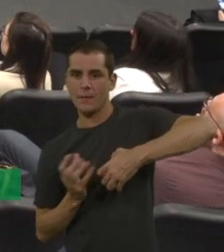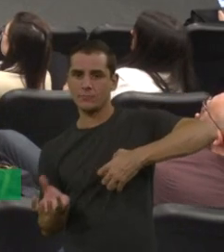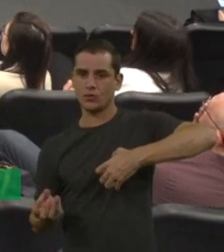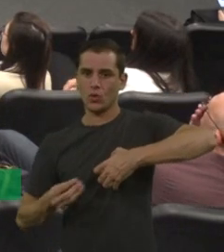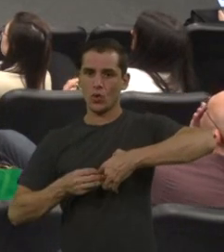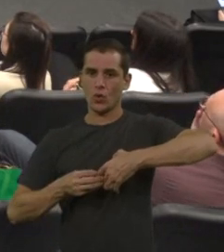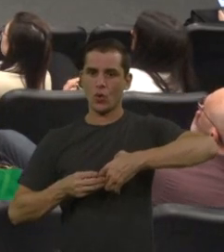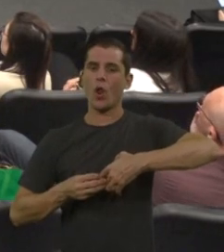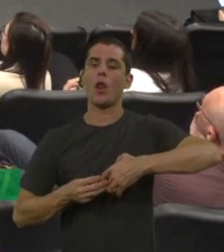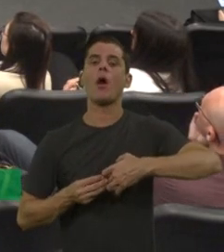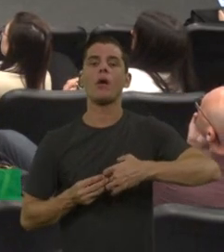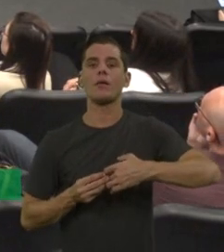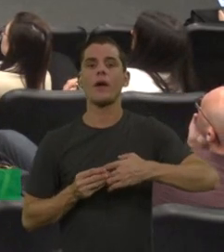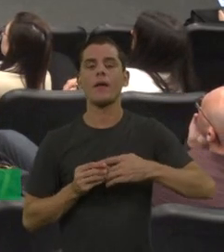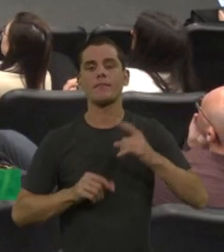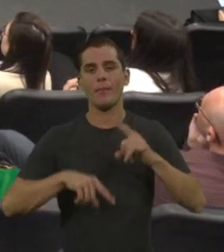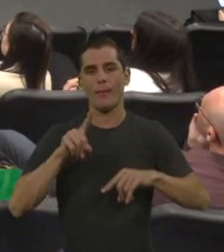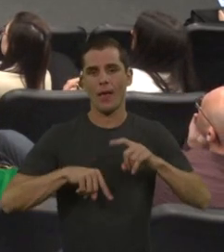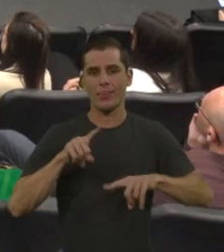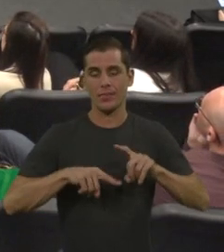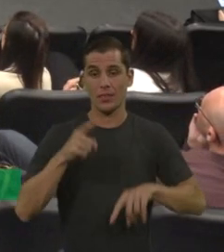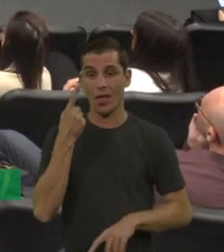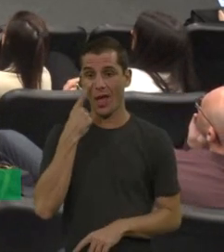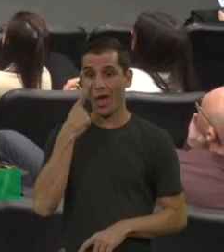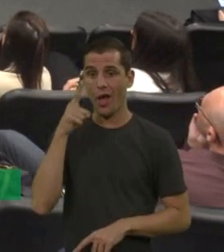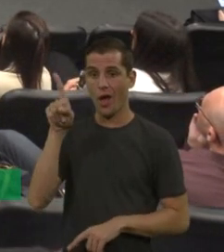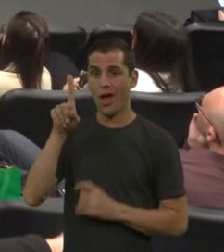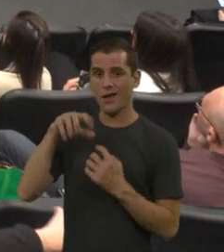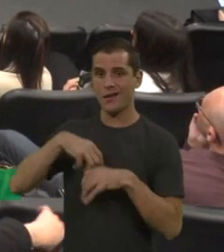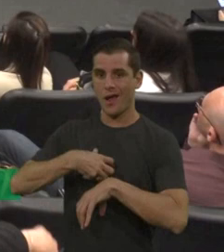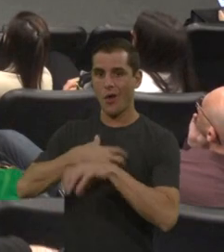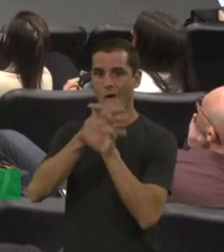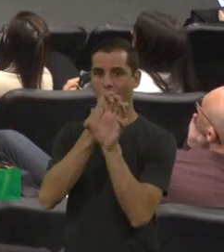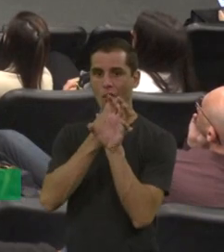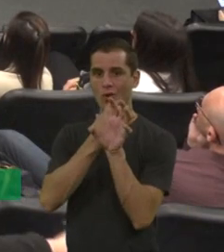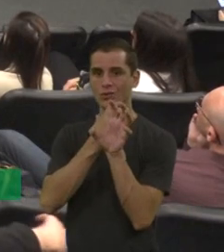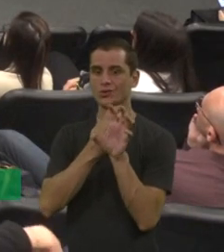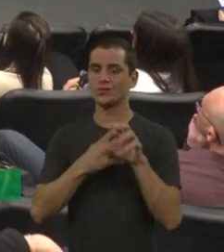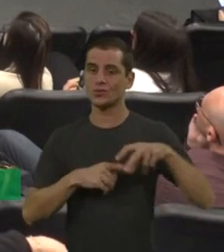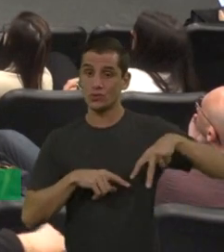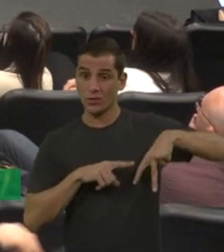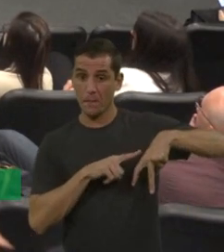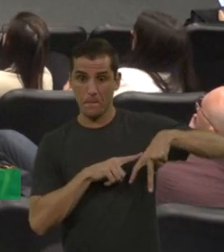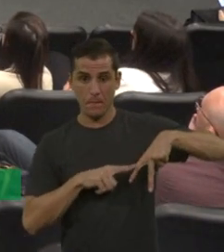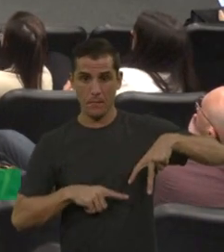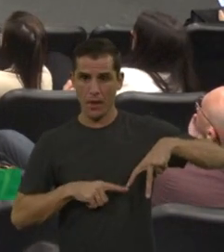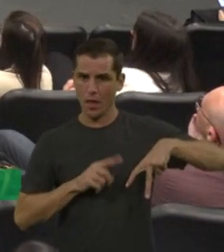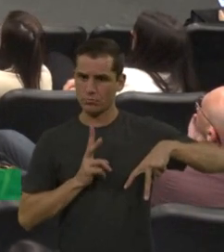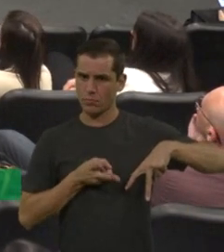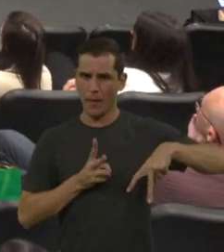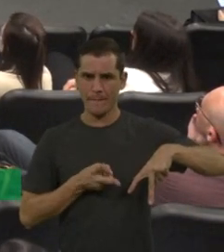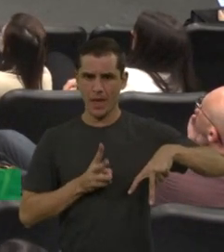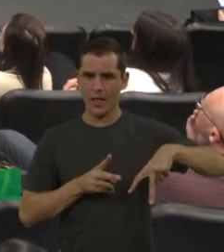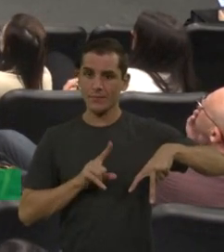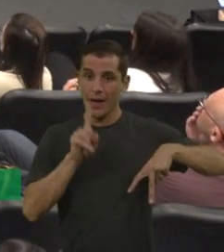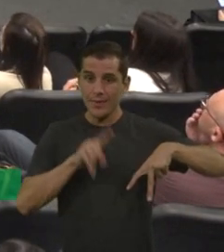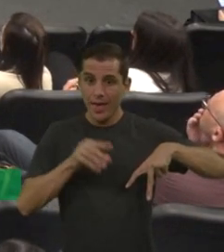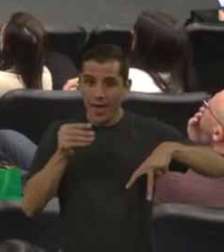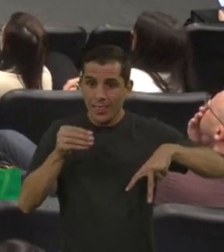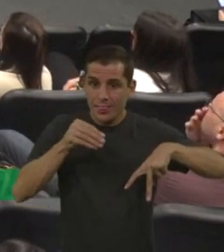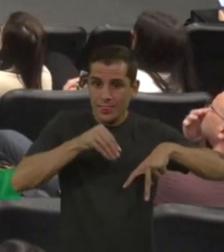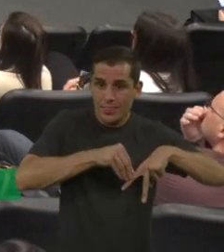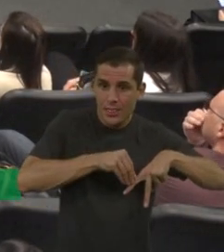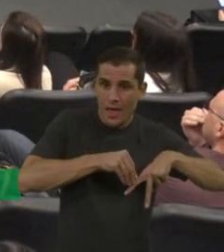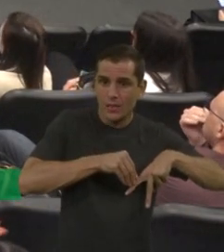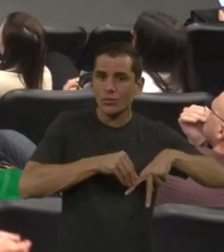Pode ver aqui o osso, aqui a perna está íntegra, e aqui é dentro da articulação. E aqui no quadril